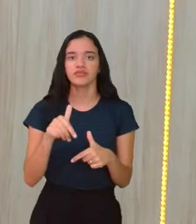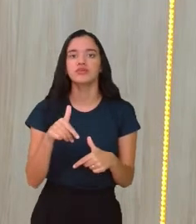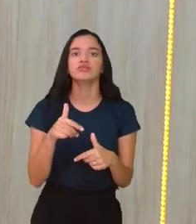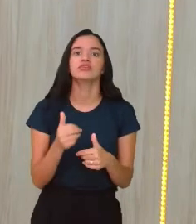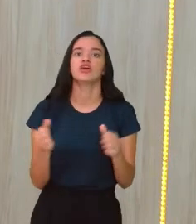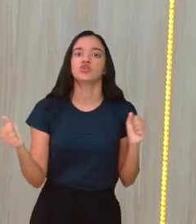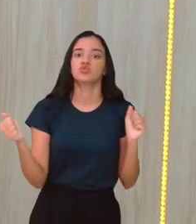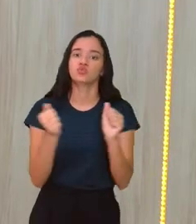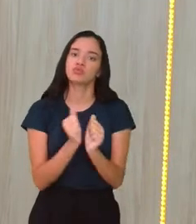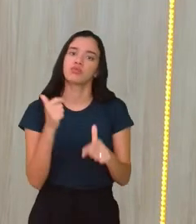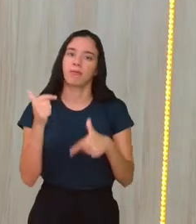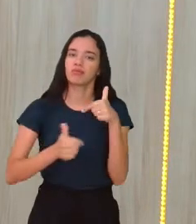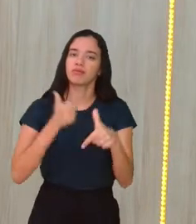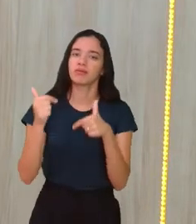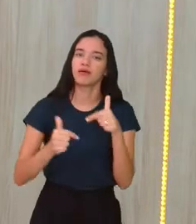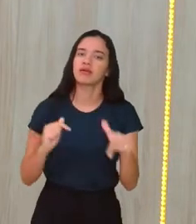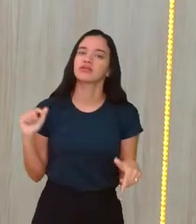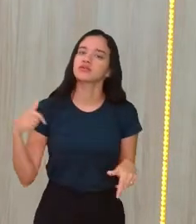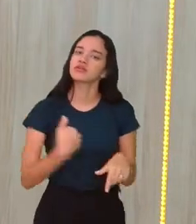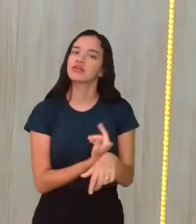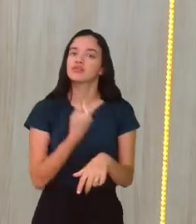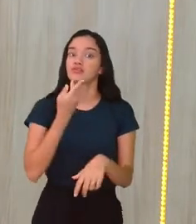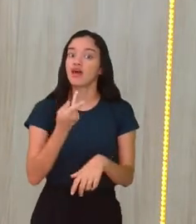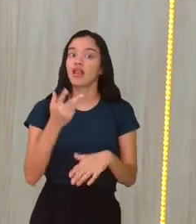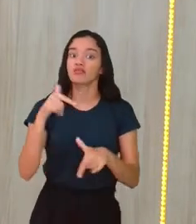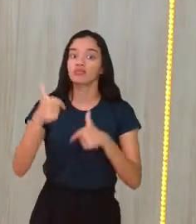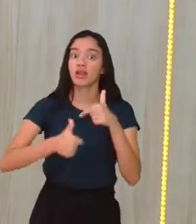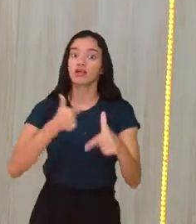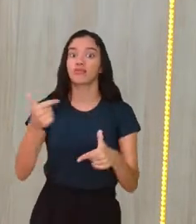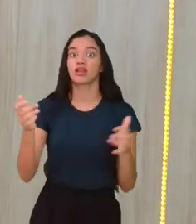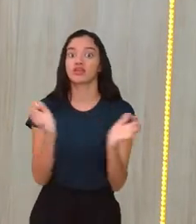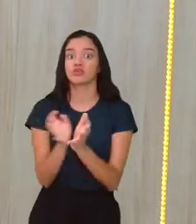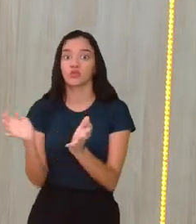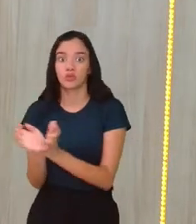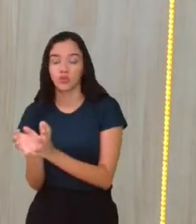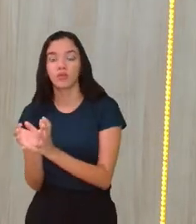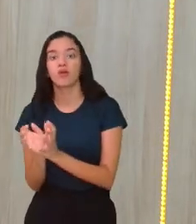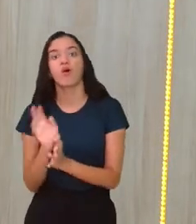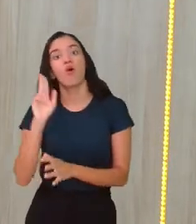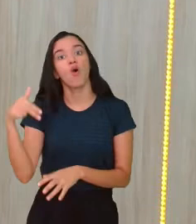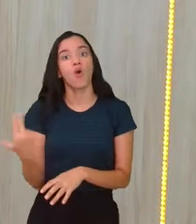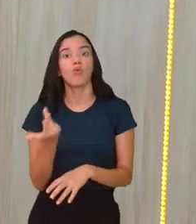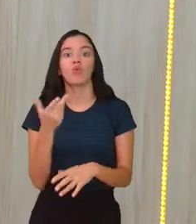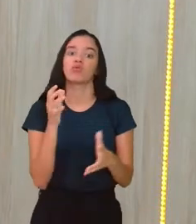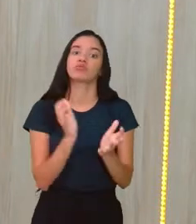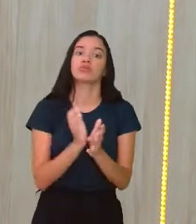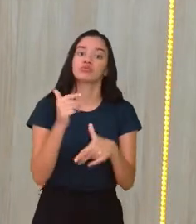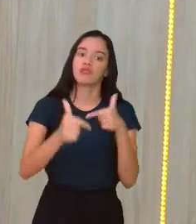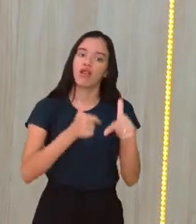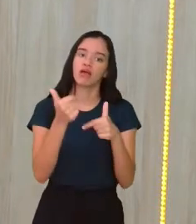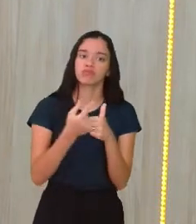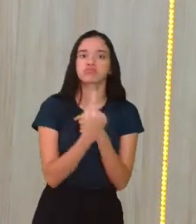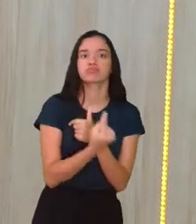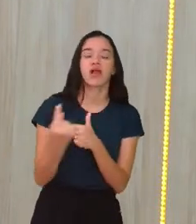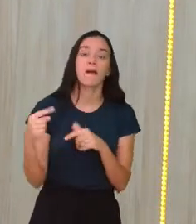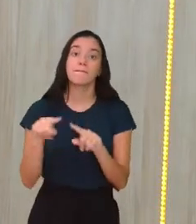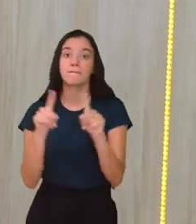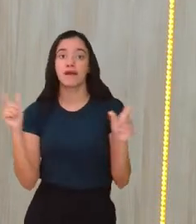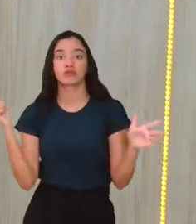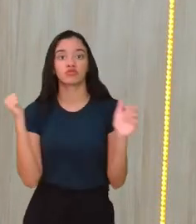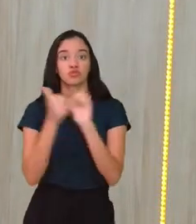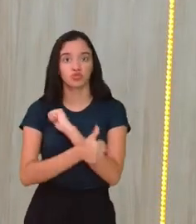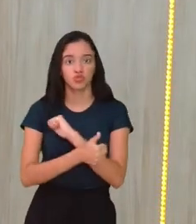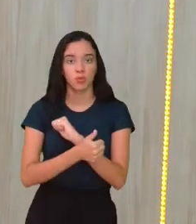quando vocês juntam pra fazer trabalho, né? A gente diz trabalho em grupo. Então, trabalho coletivo. Ou um trabalho individual. No esporte, a gente tem